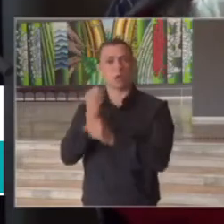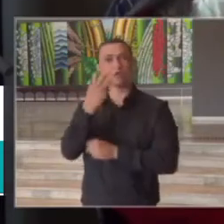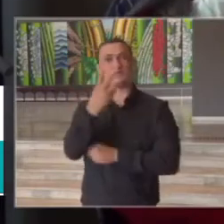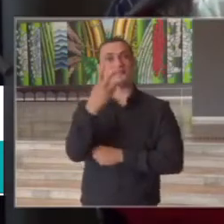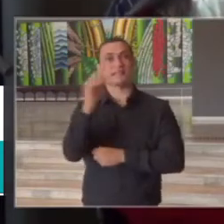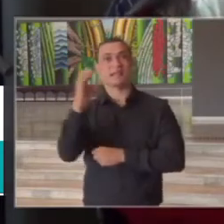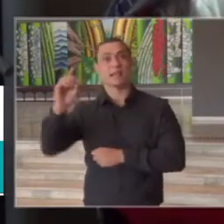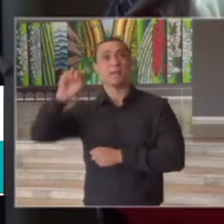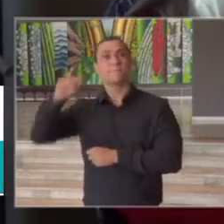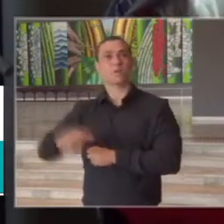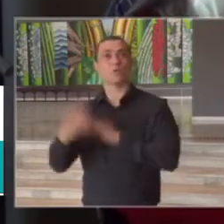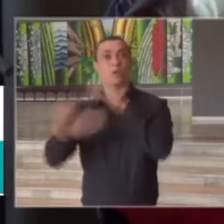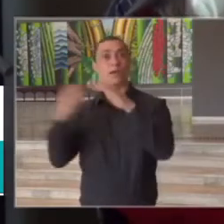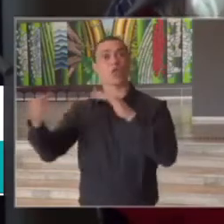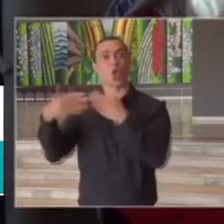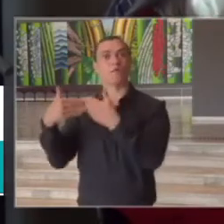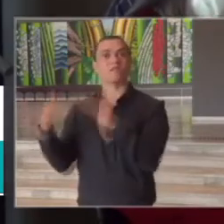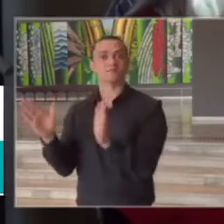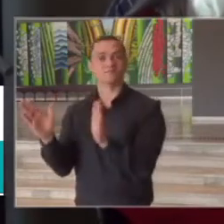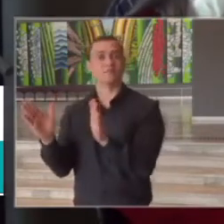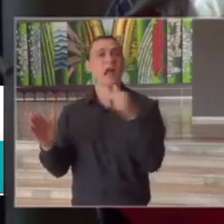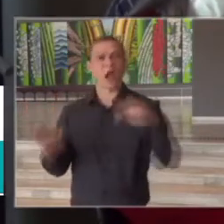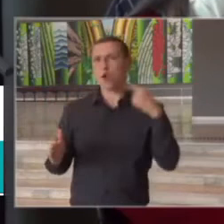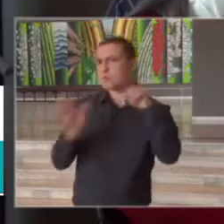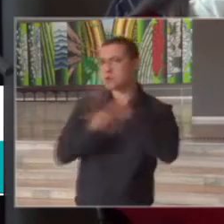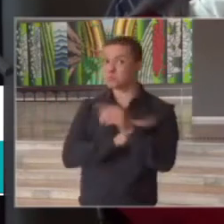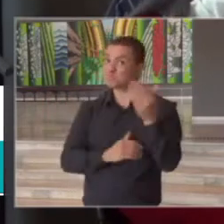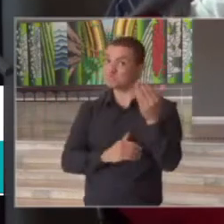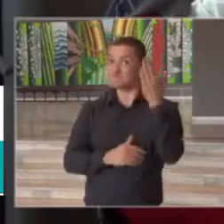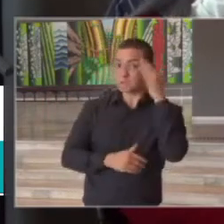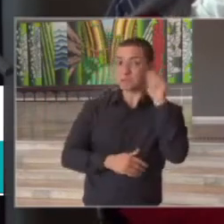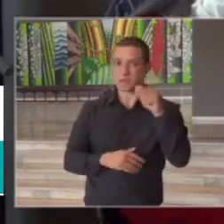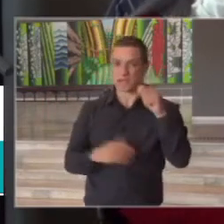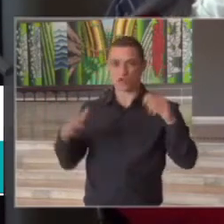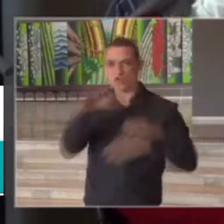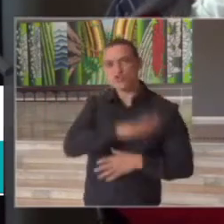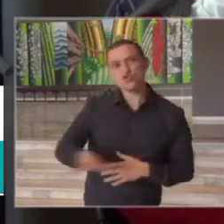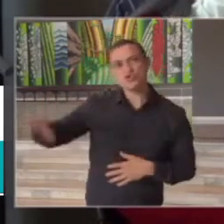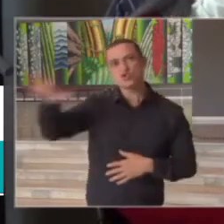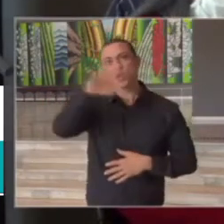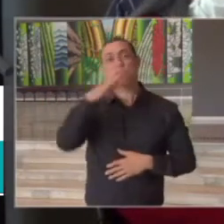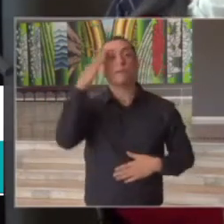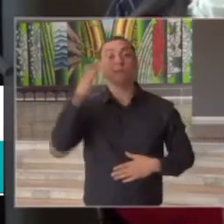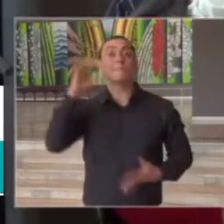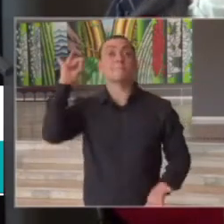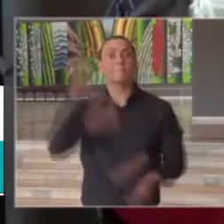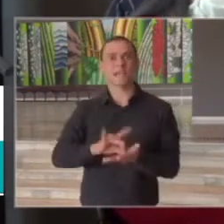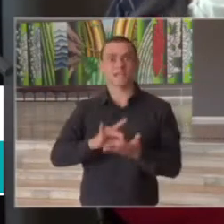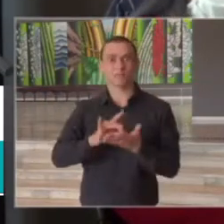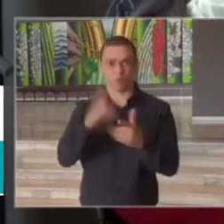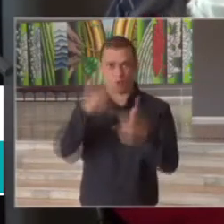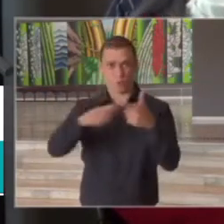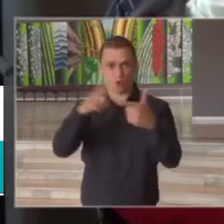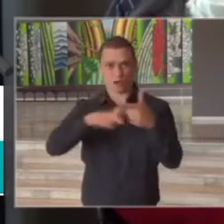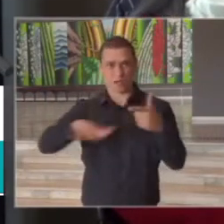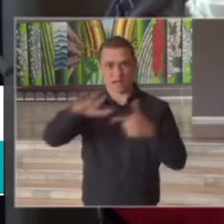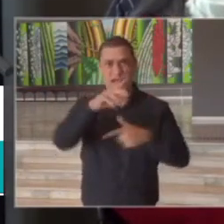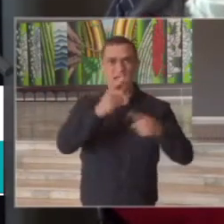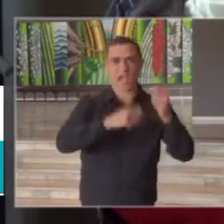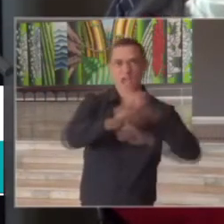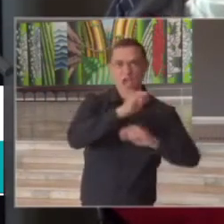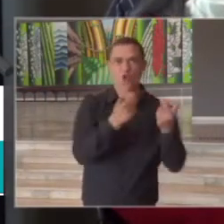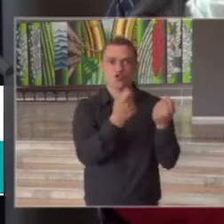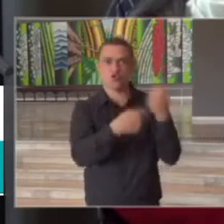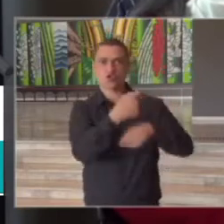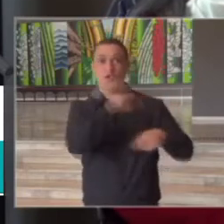mil empresas minha pergunta é ainda é cedo para traçar um panorama para o real impacto no ambiente de negócios